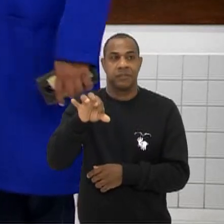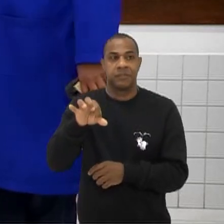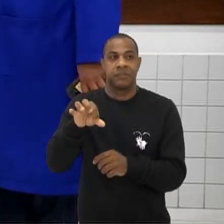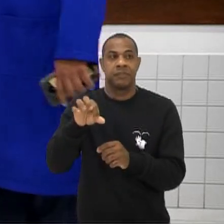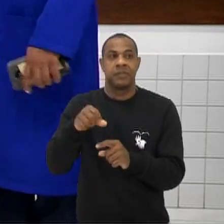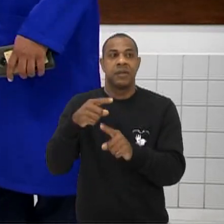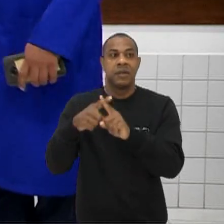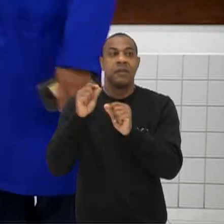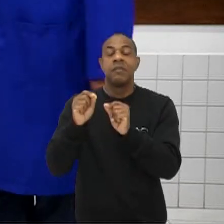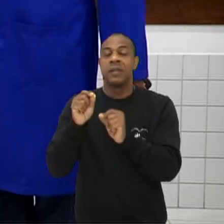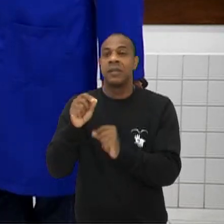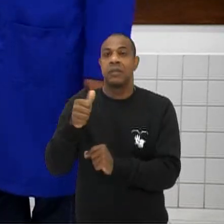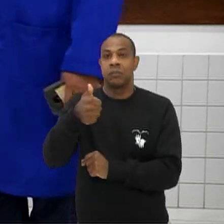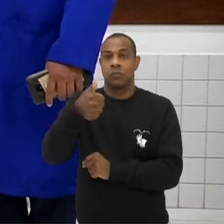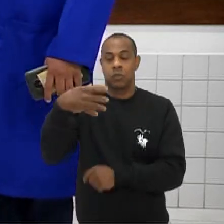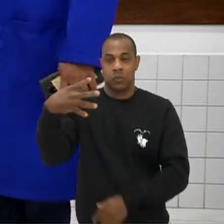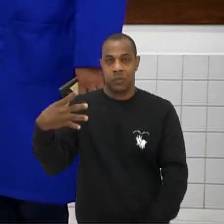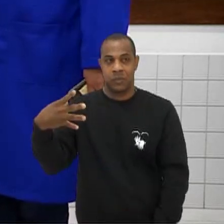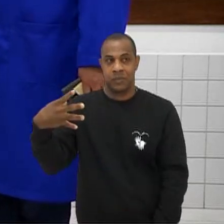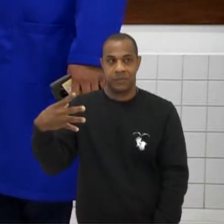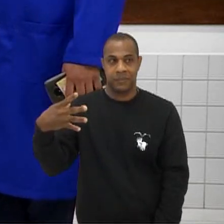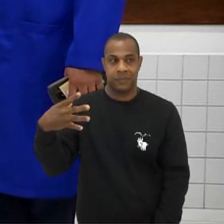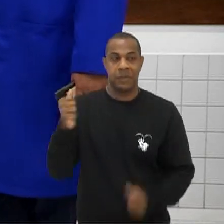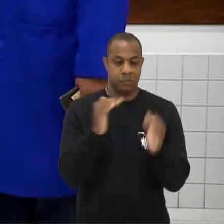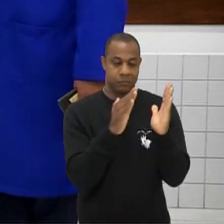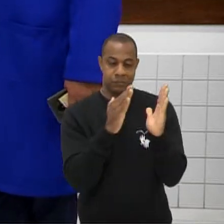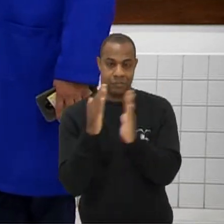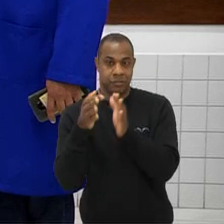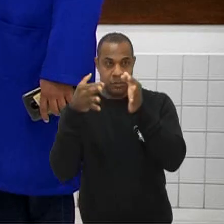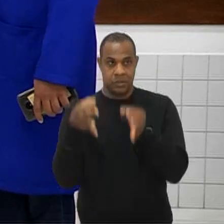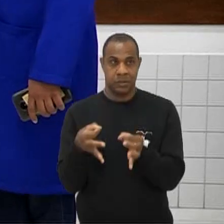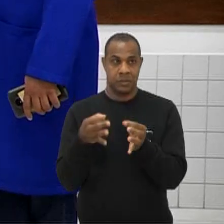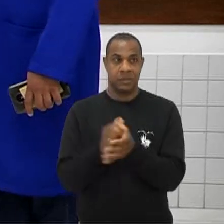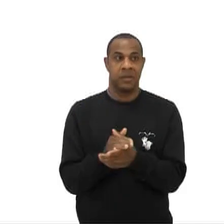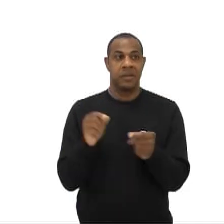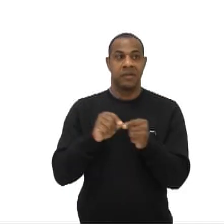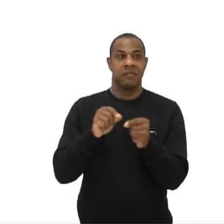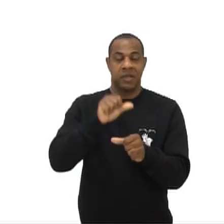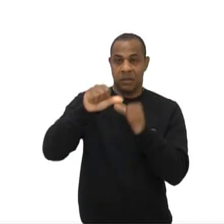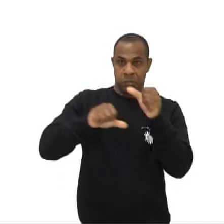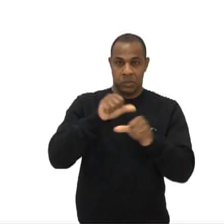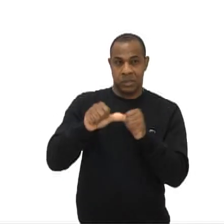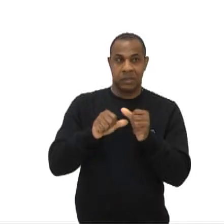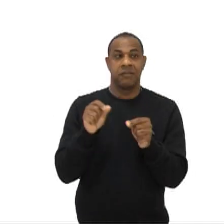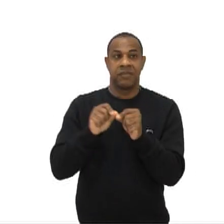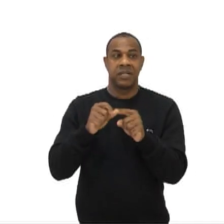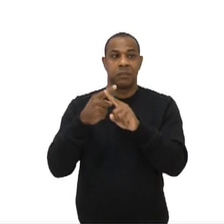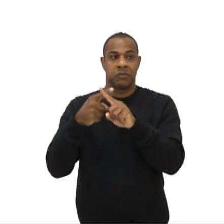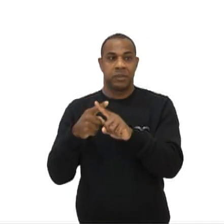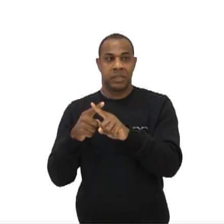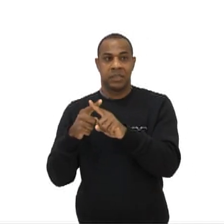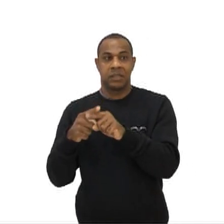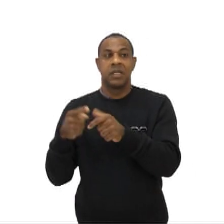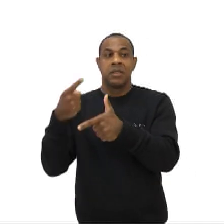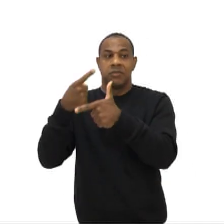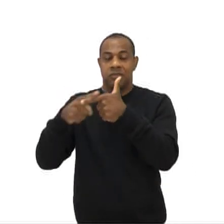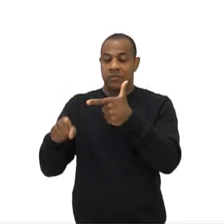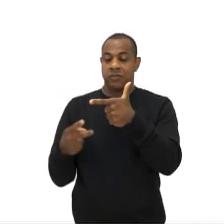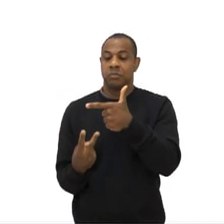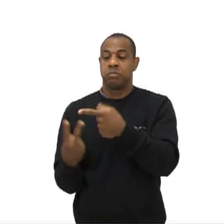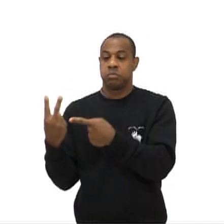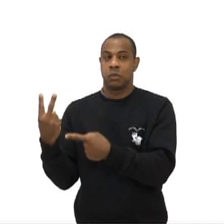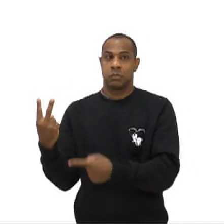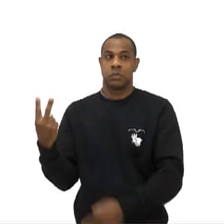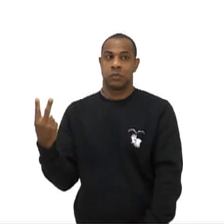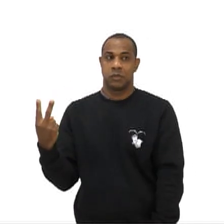quadrado Como o professor falou Nós temos que respeitar A ordem Certo E aí você faz a operaçãozinha Agora faz a multiplicação Divide por 2 A energia